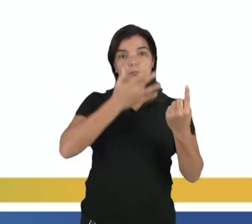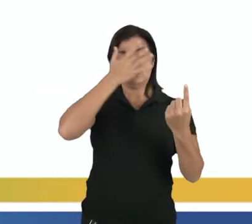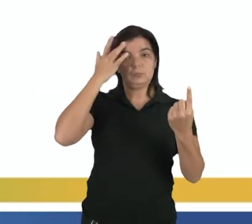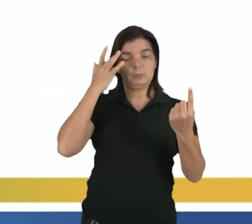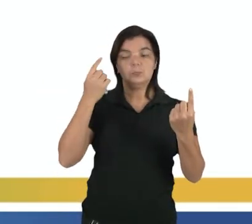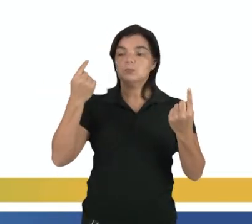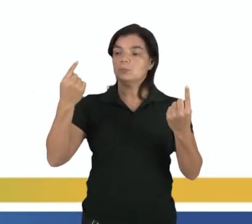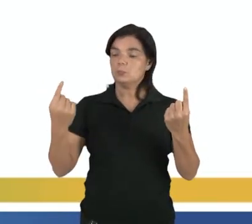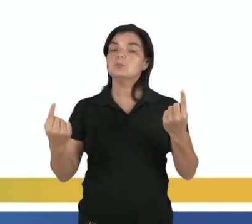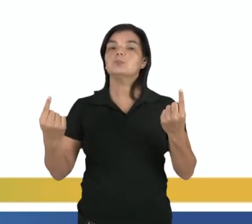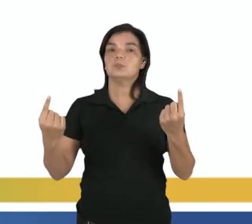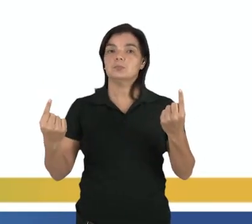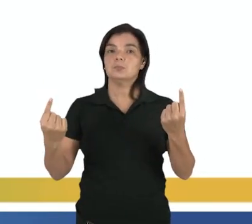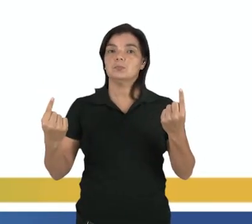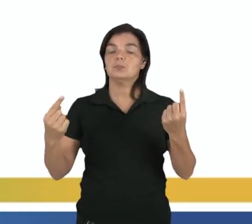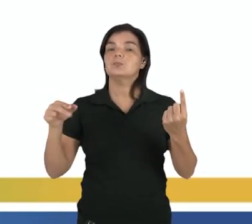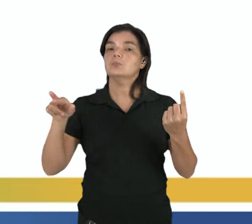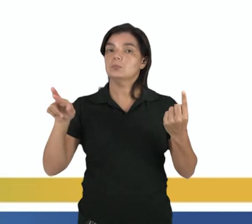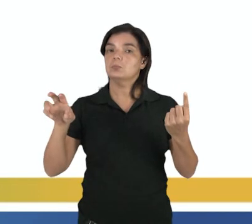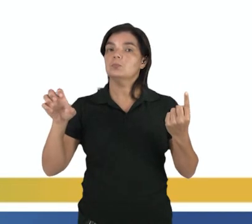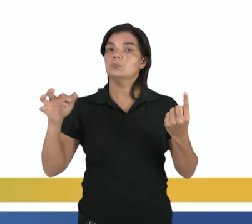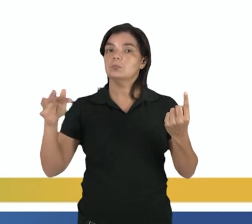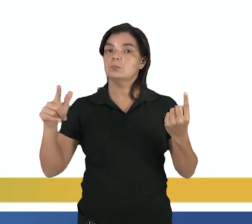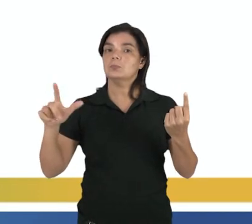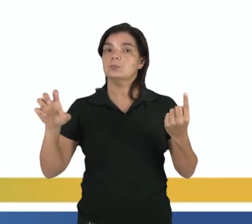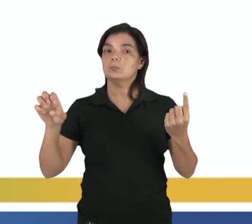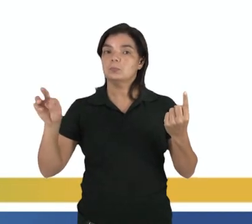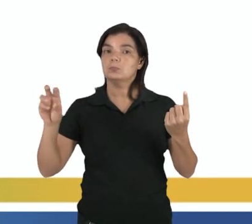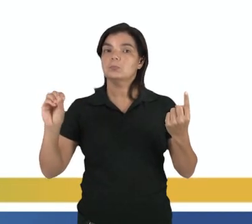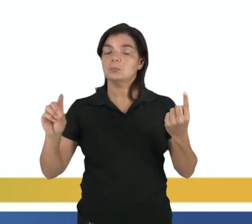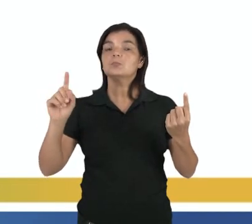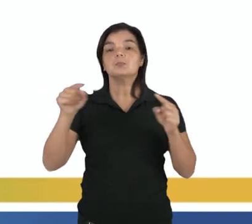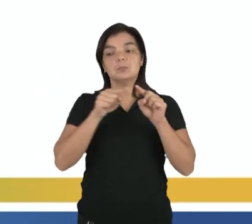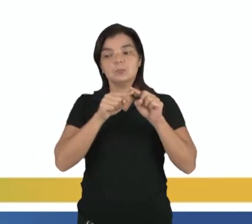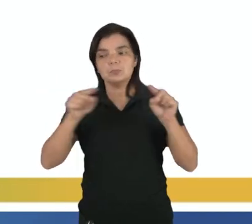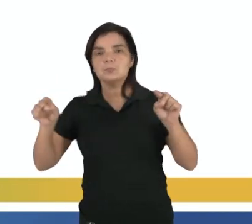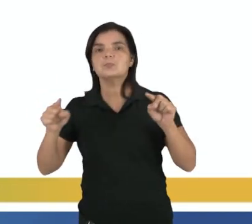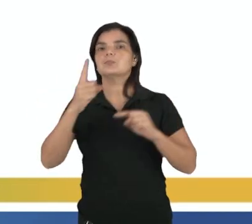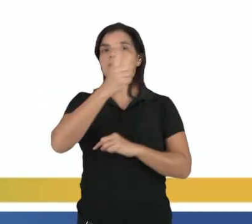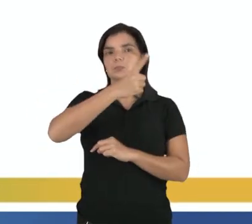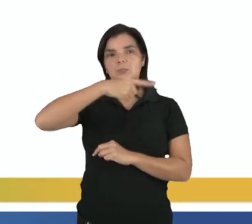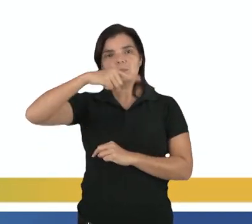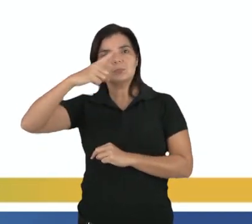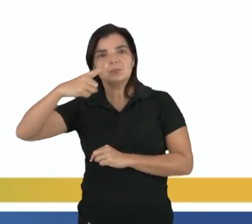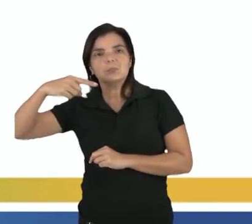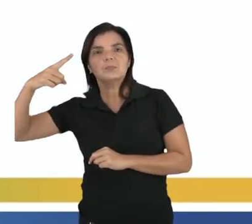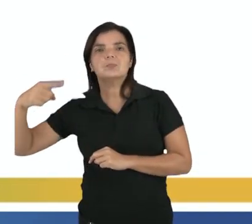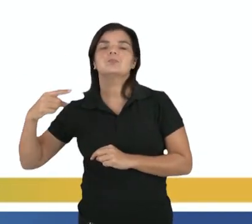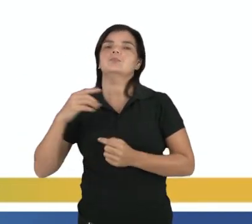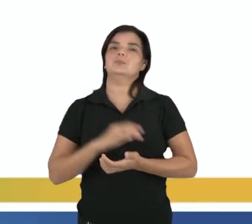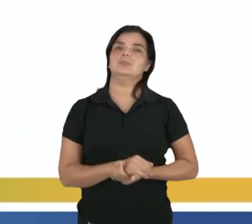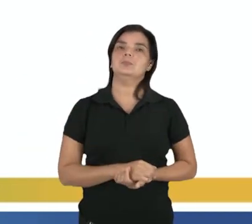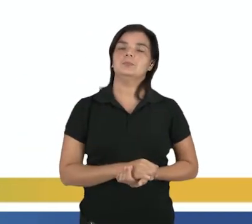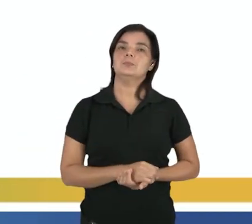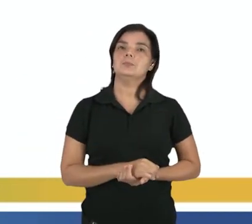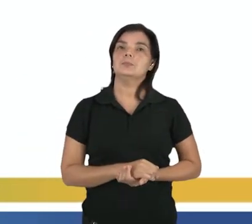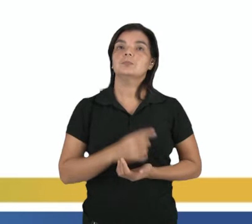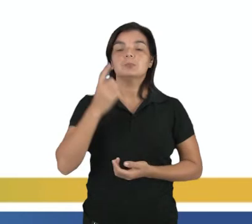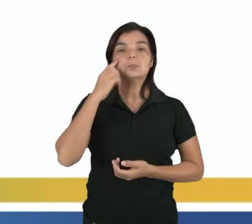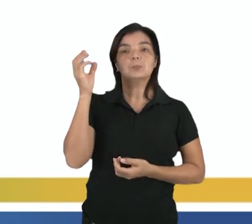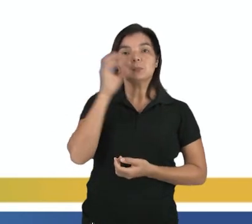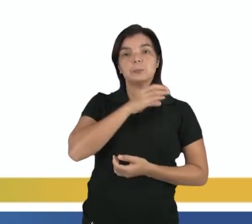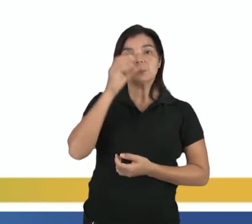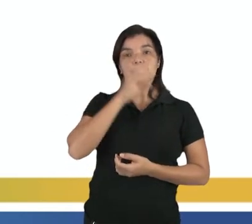e um anteparo refletor, essa distância vai ser o próprio comprimento de onda. Então, a